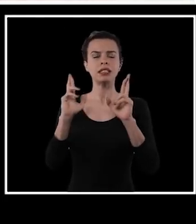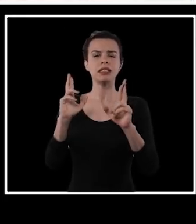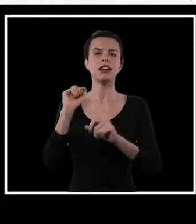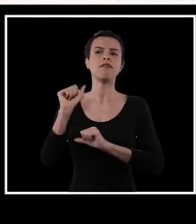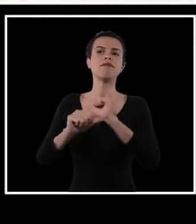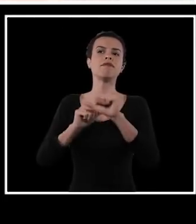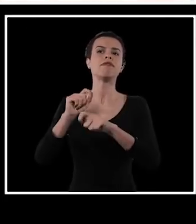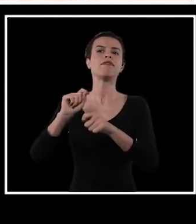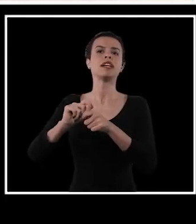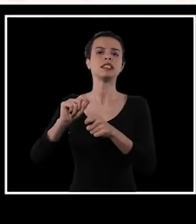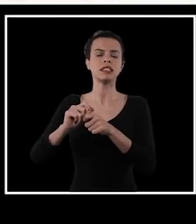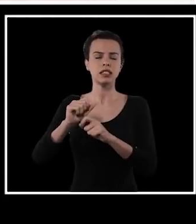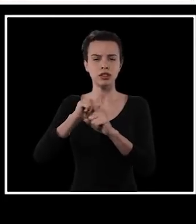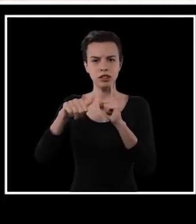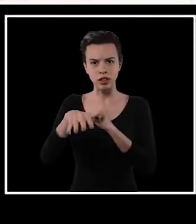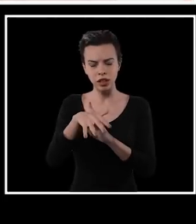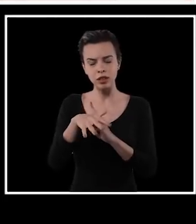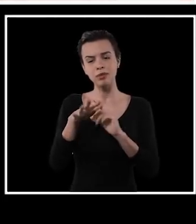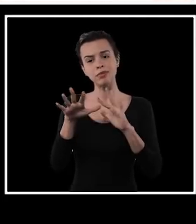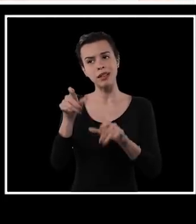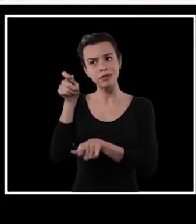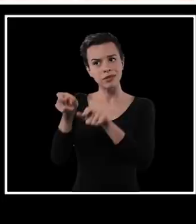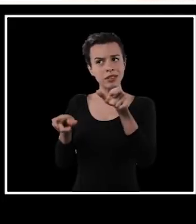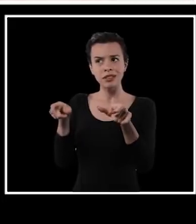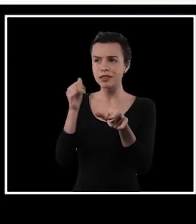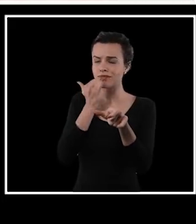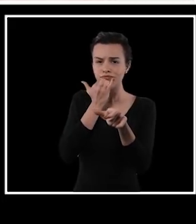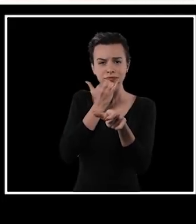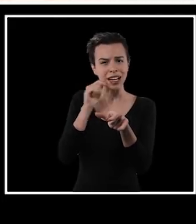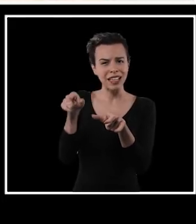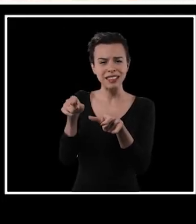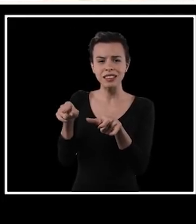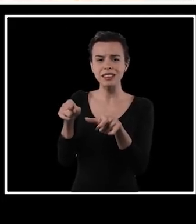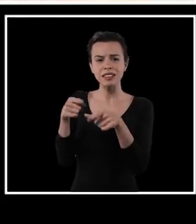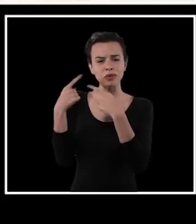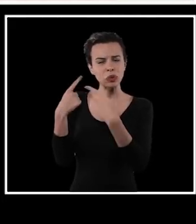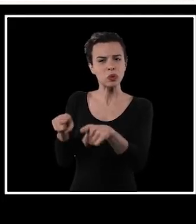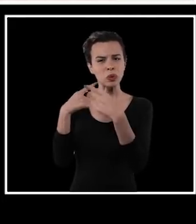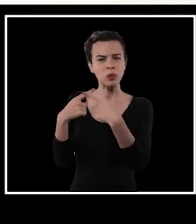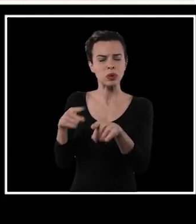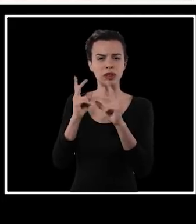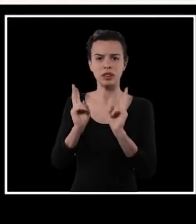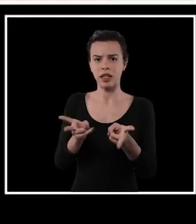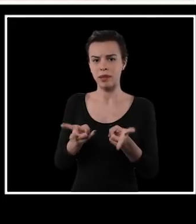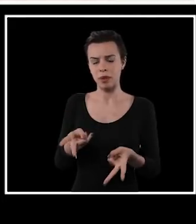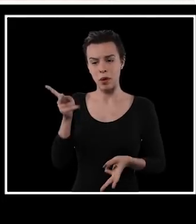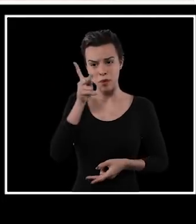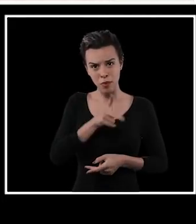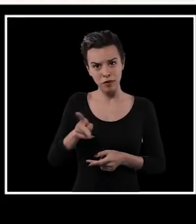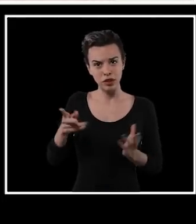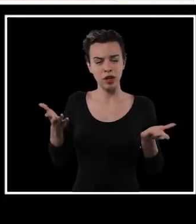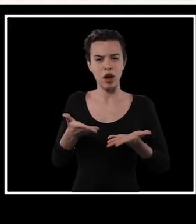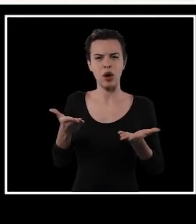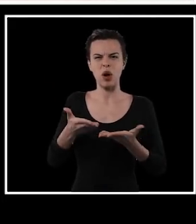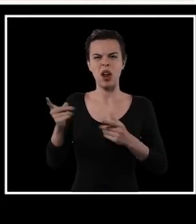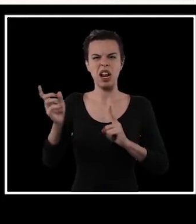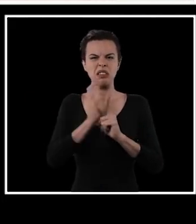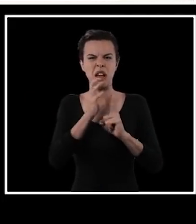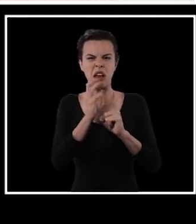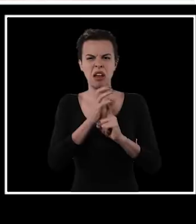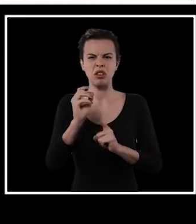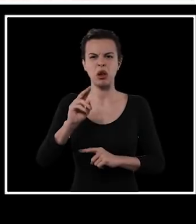esperança enorme do que fazer em relação à sociedade, mas são figuras que têm sido cada vez mais demonizadas e atacadas,